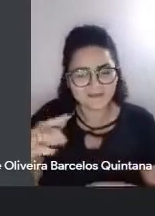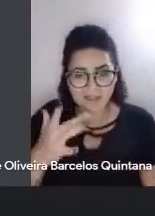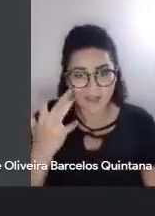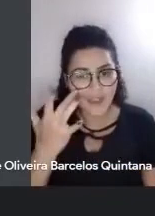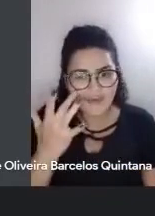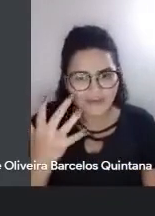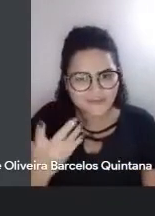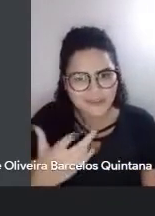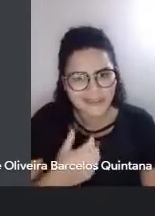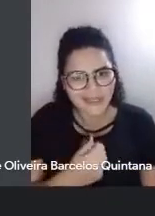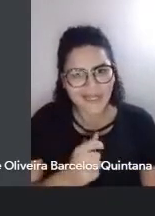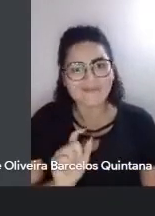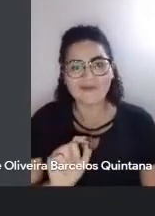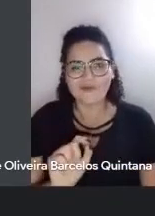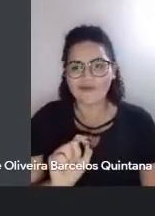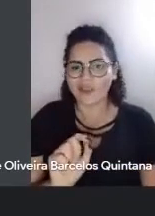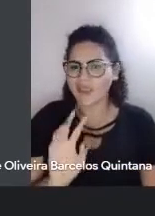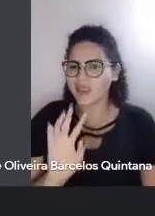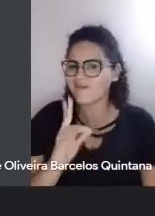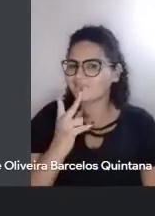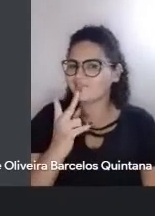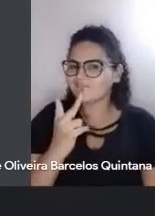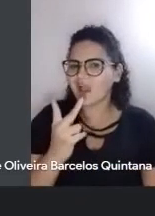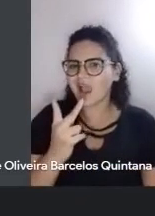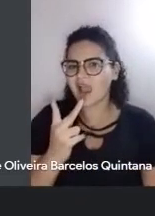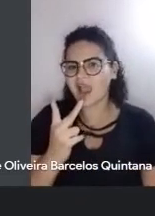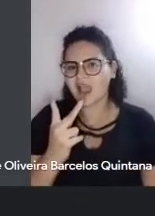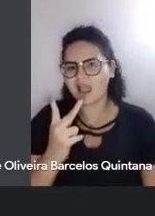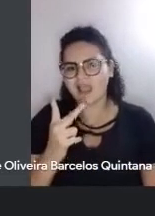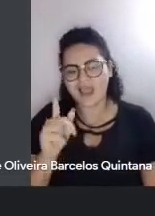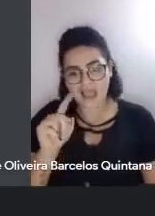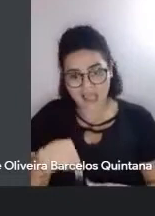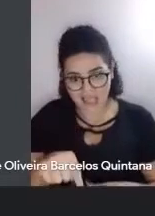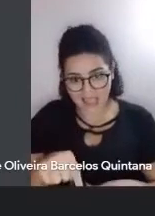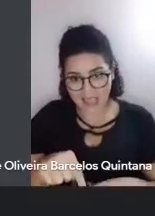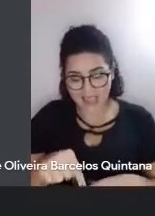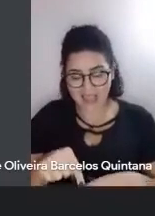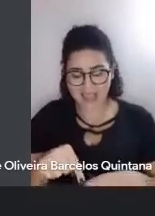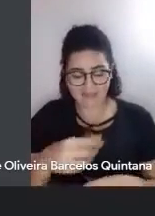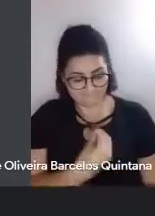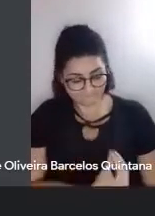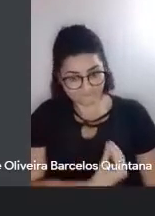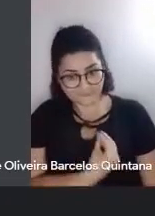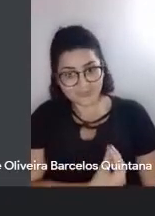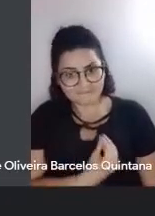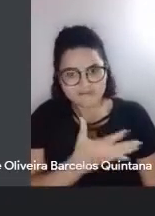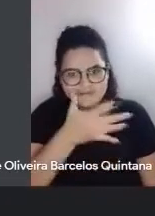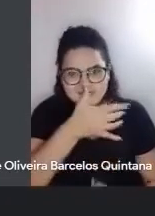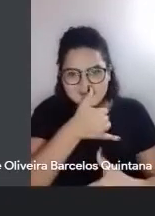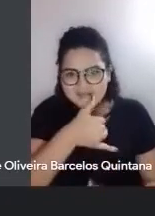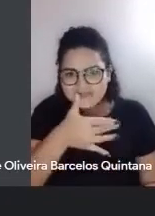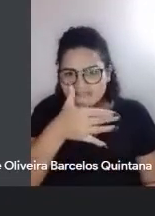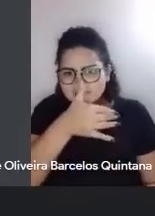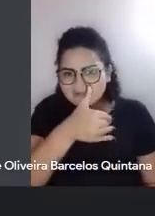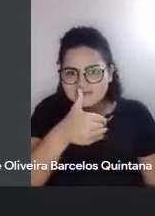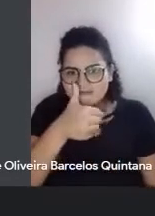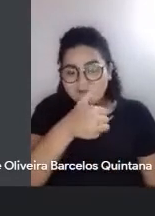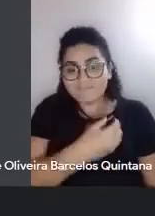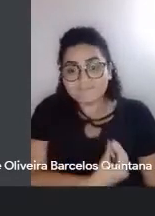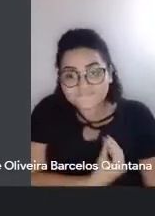falar dessas tramas, dessa rede que vive, que sobrevive, vive, ele nem diz sobrevive,